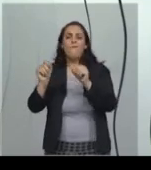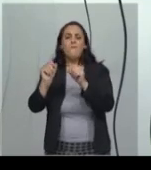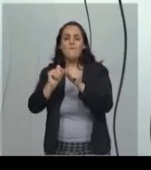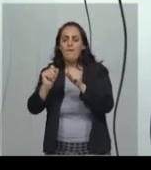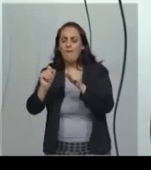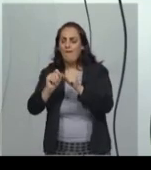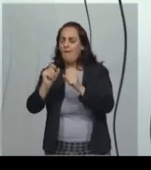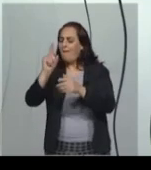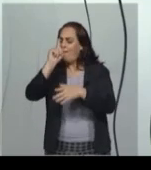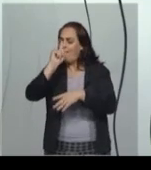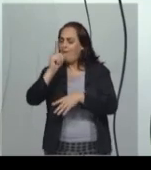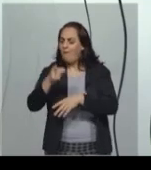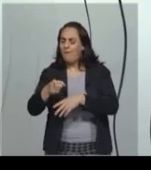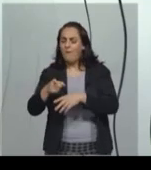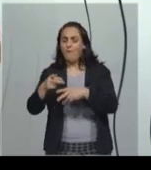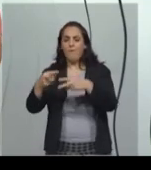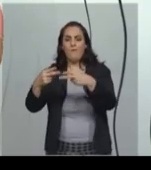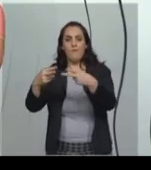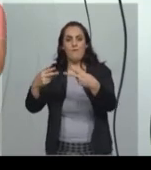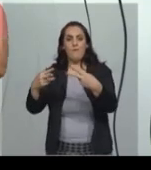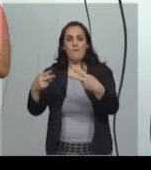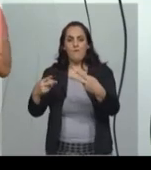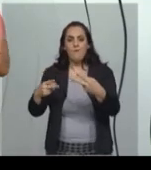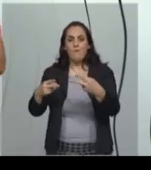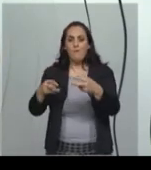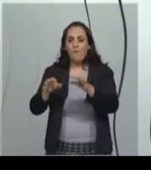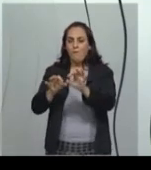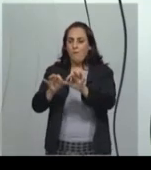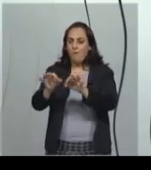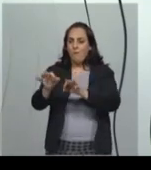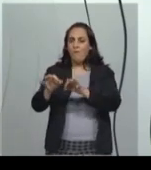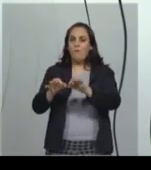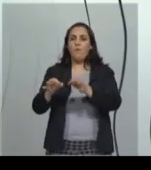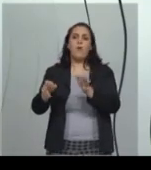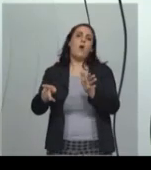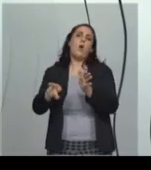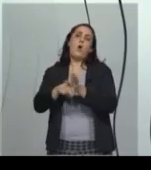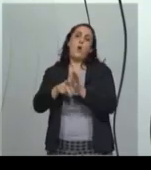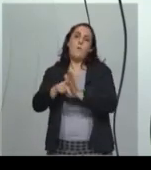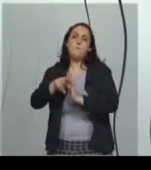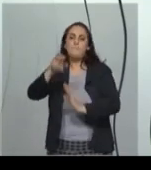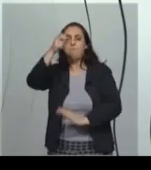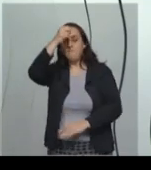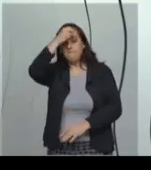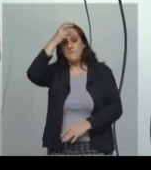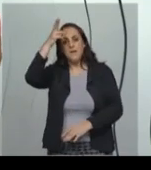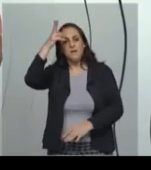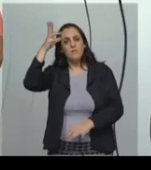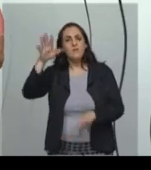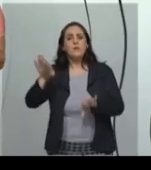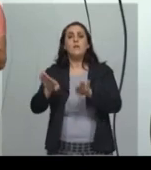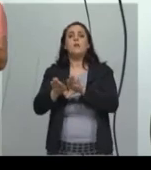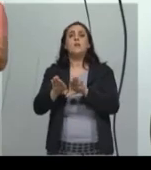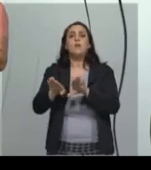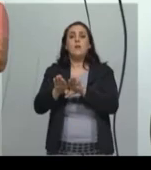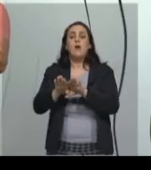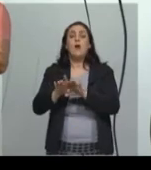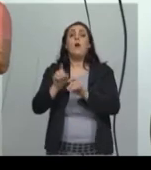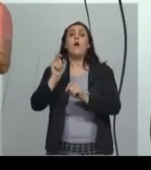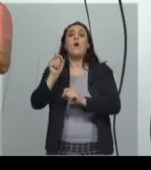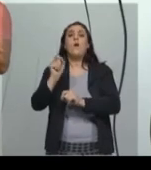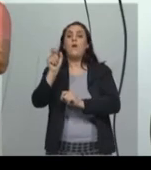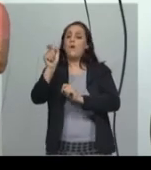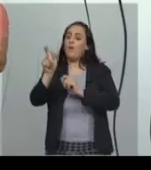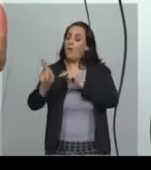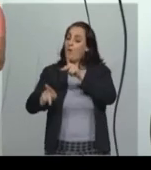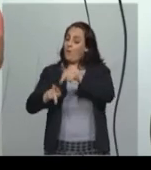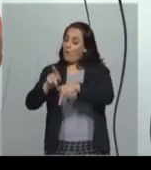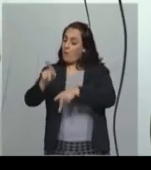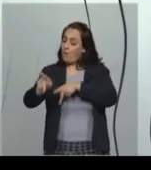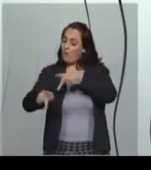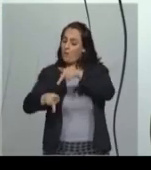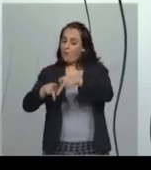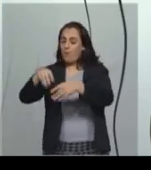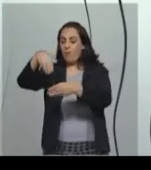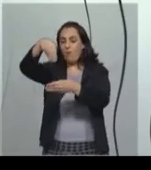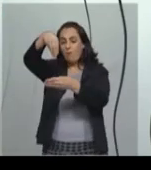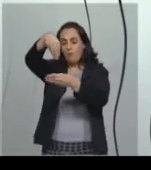município, ela é comandada pelo prefeito ou pela prefeita também eleito de quatro em quatro anos.